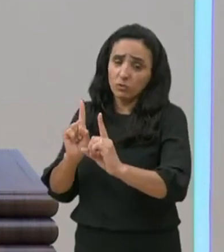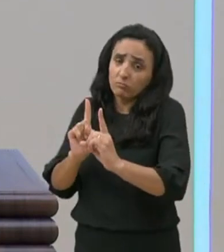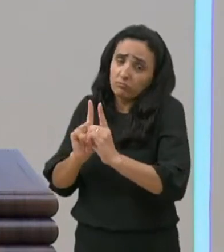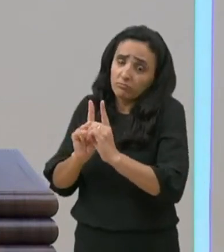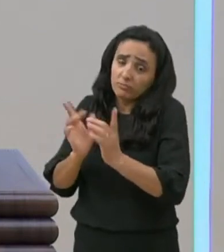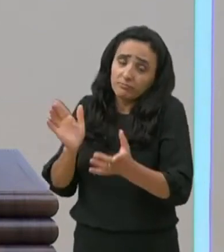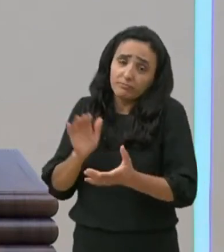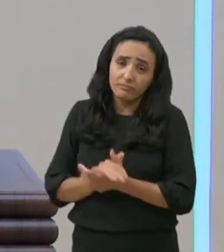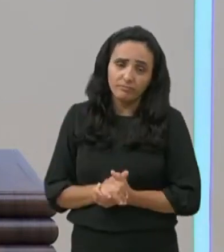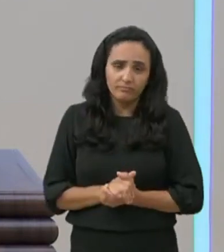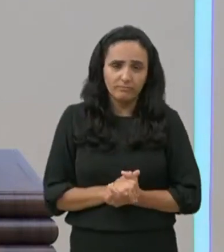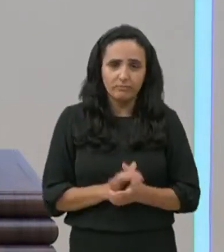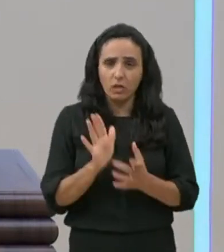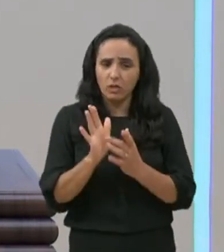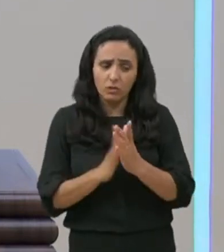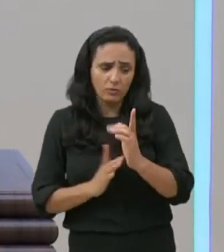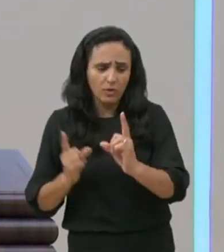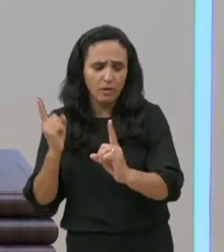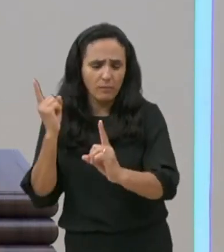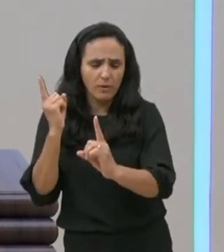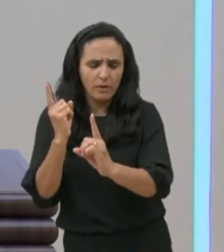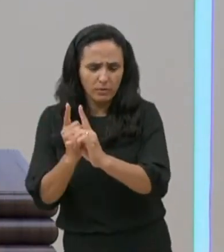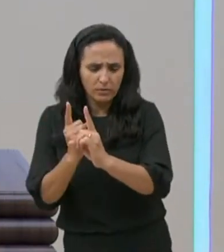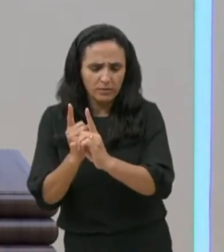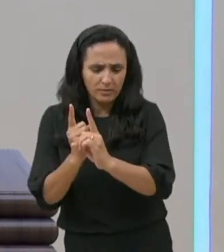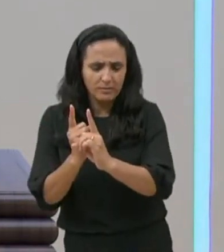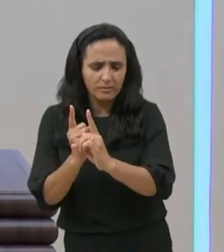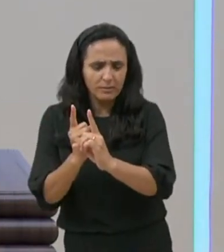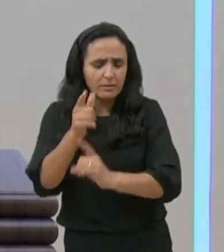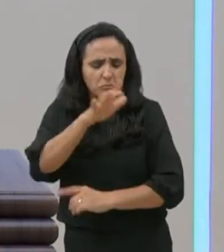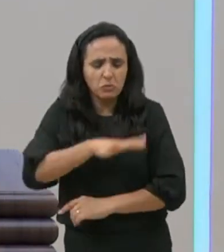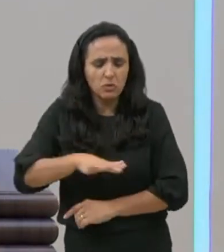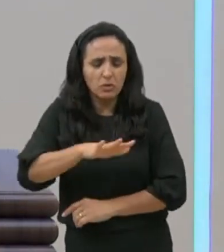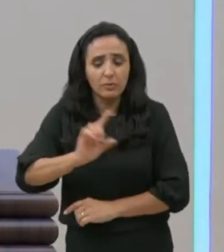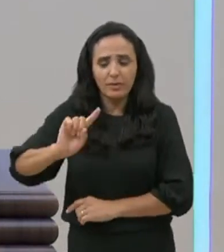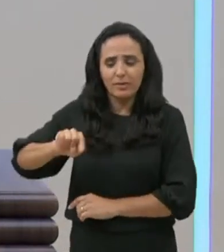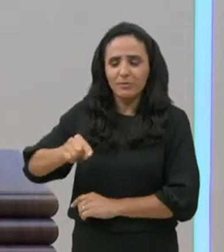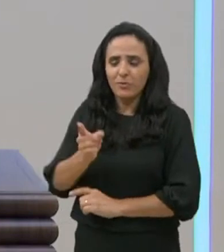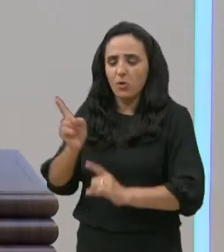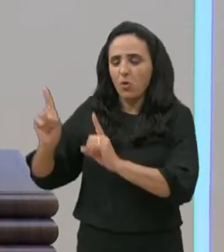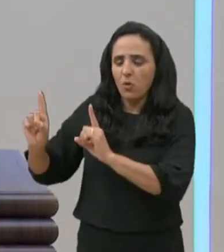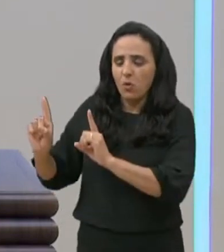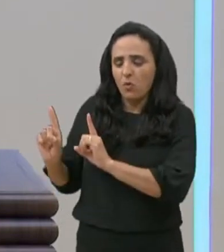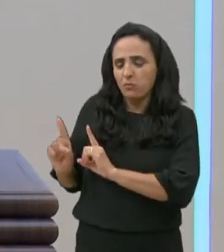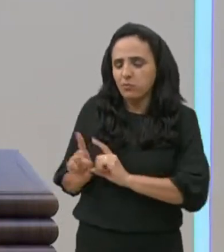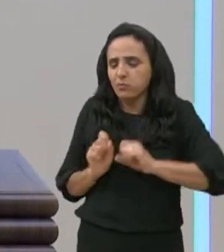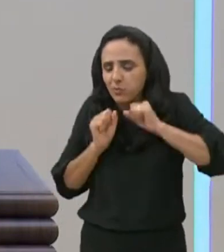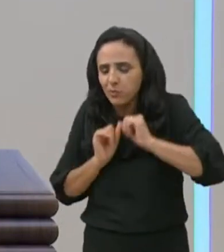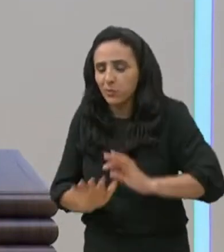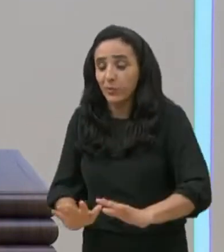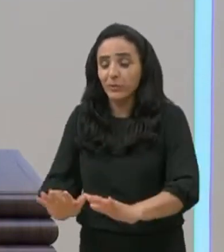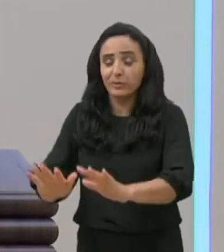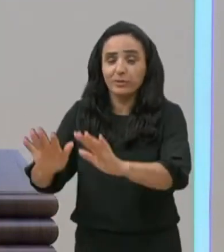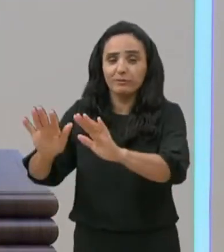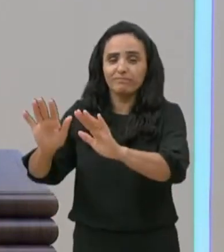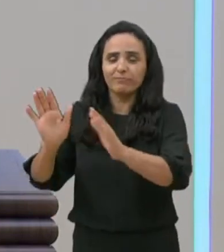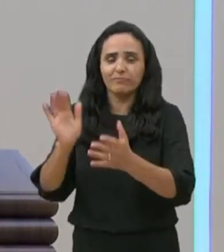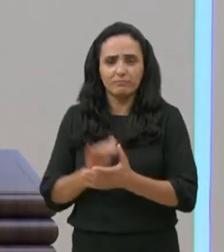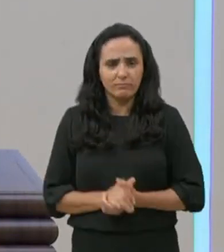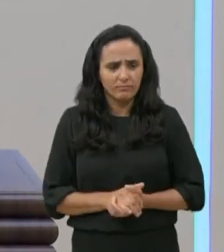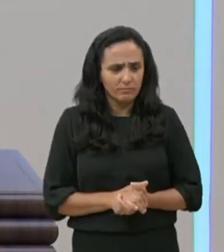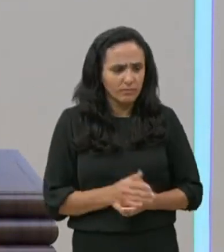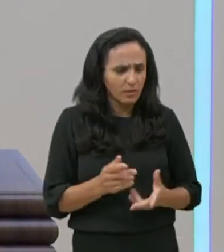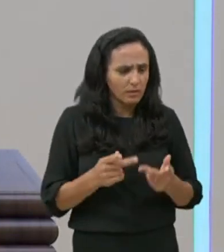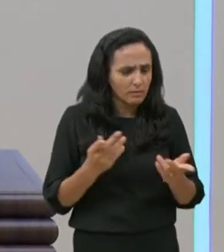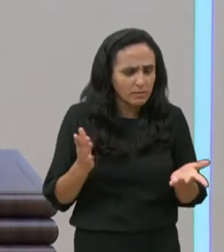possível, que ele vai ao encontro, porque Mateus, já narra a história, ele, dialogando com Jesus, mestre,